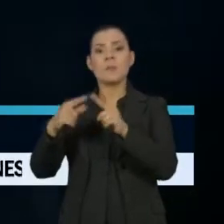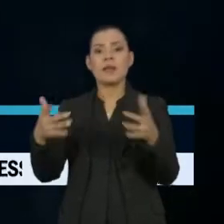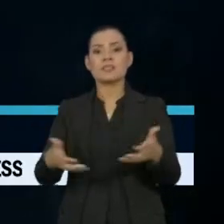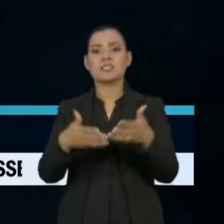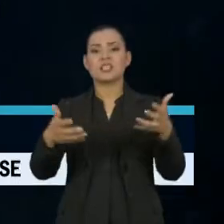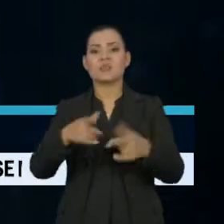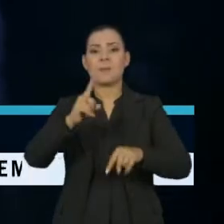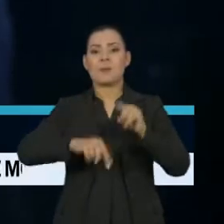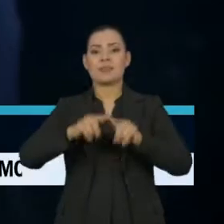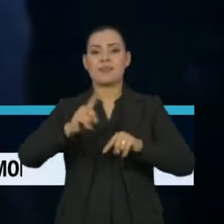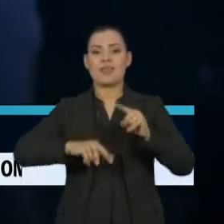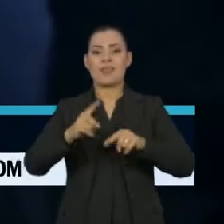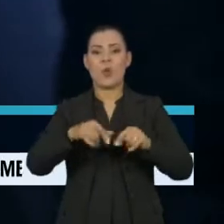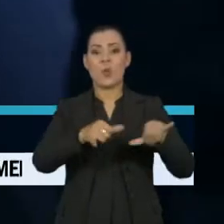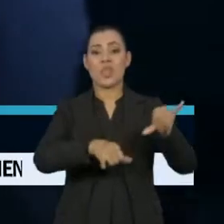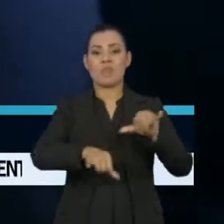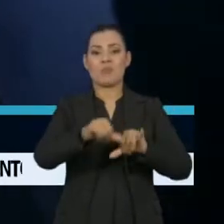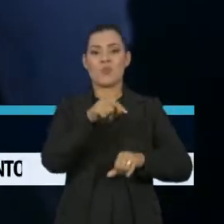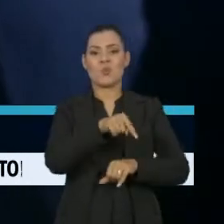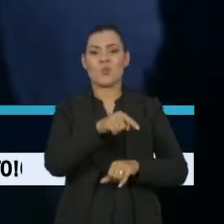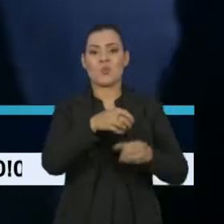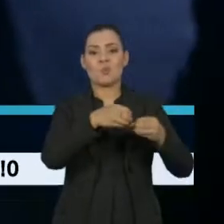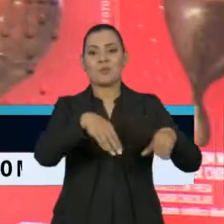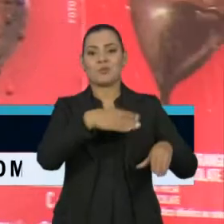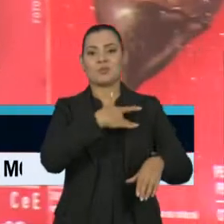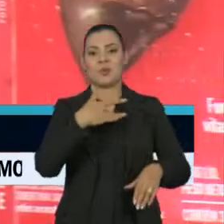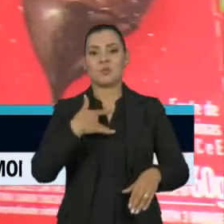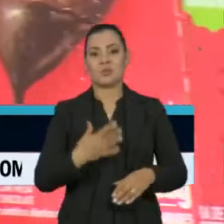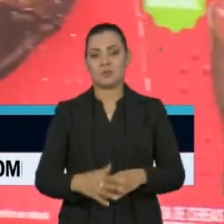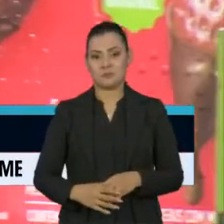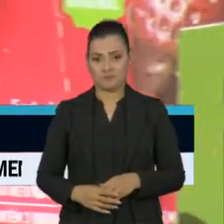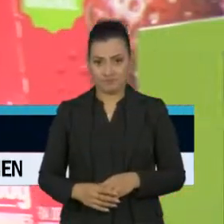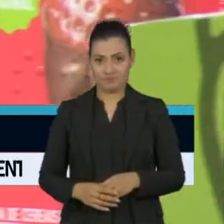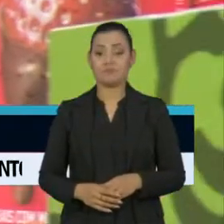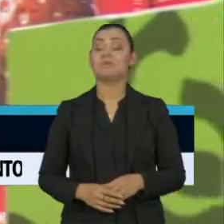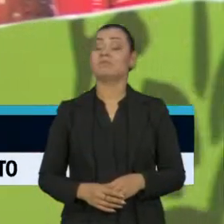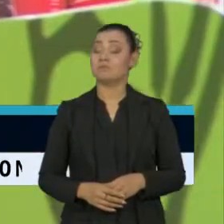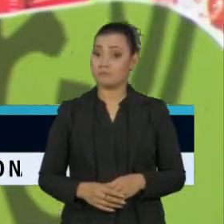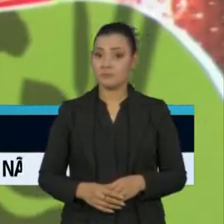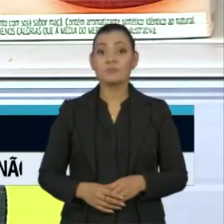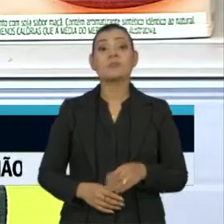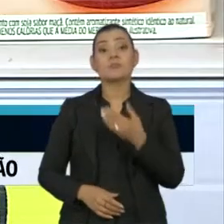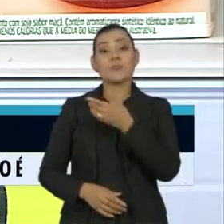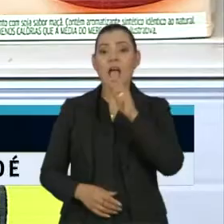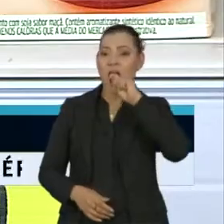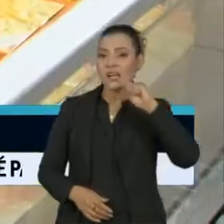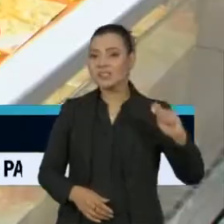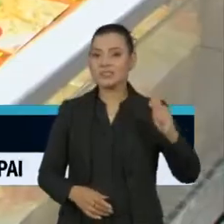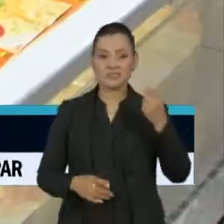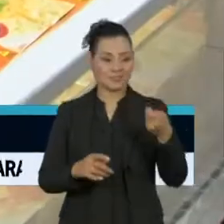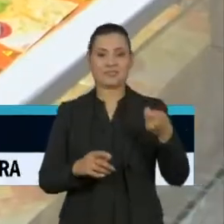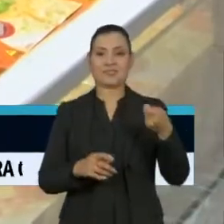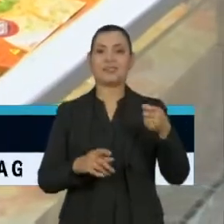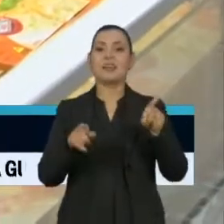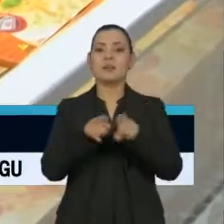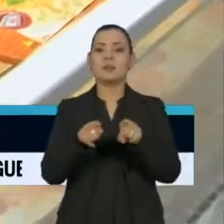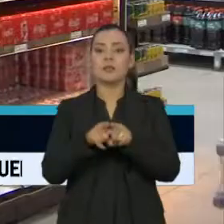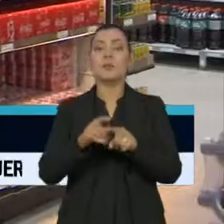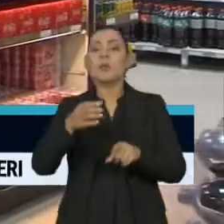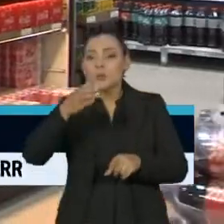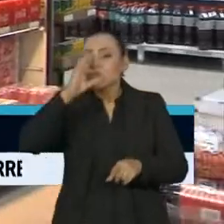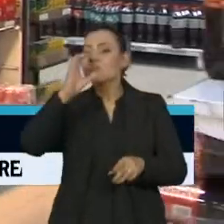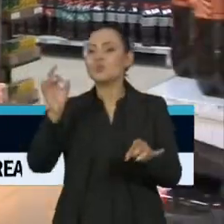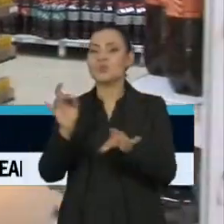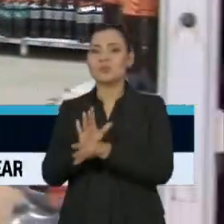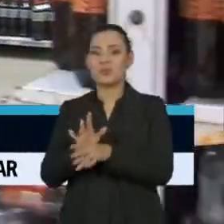produtos ultraprocessados que fazem mal à saúde. Barras de cereal, sucos prontos, alimentos congelados.